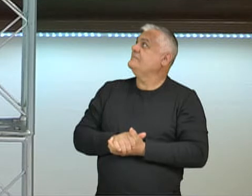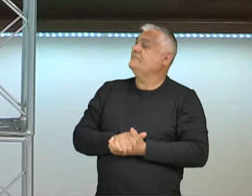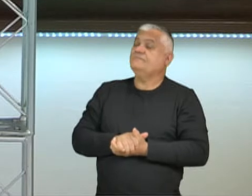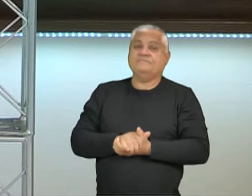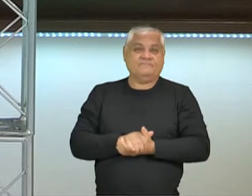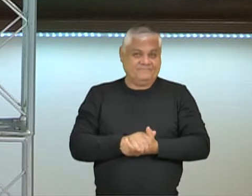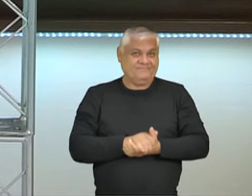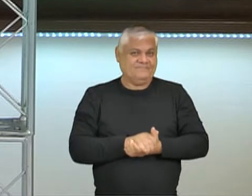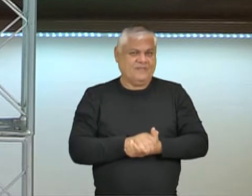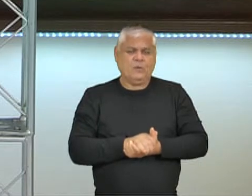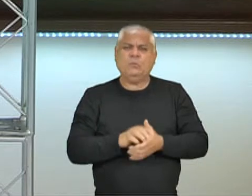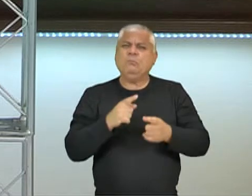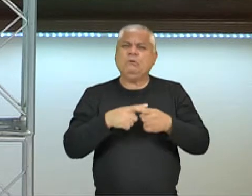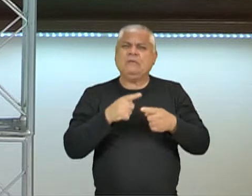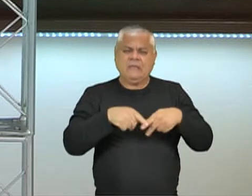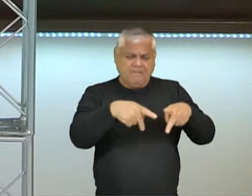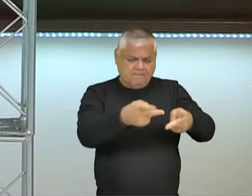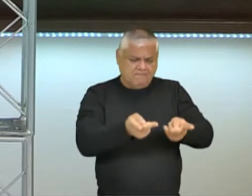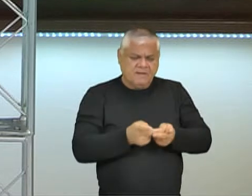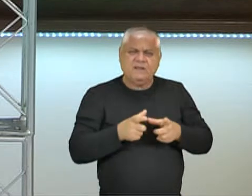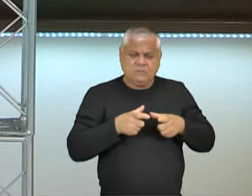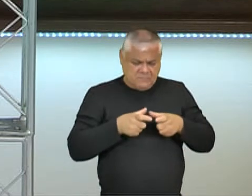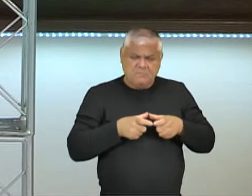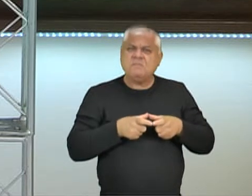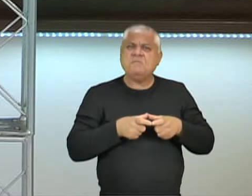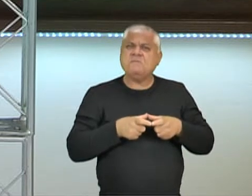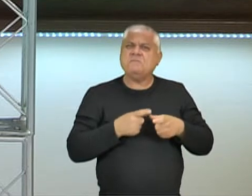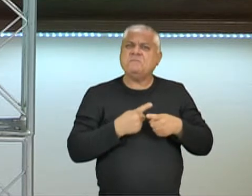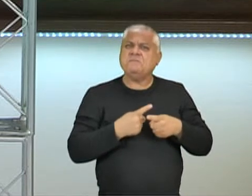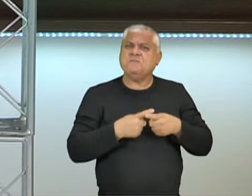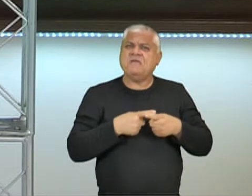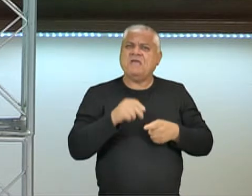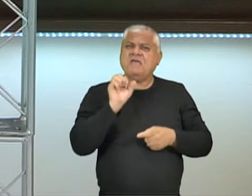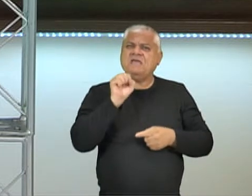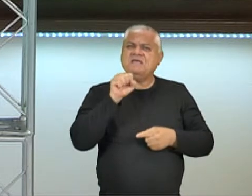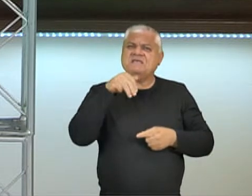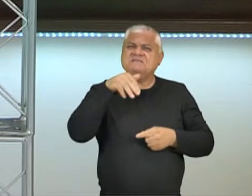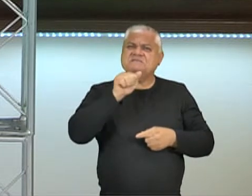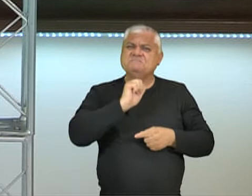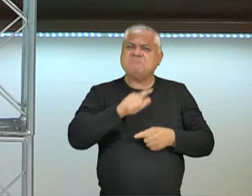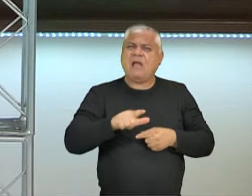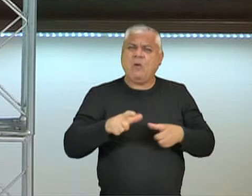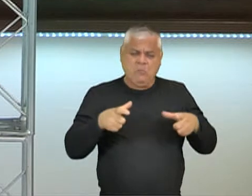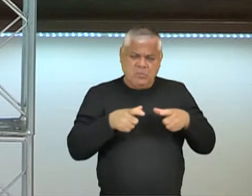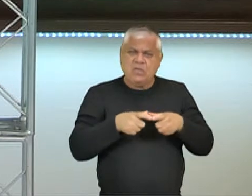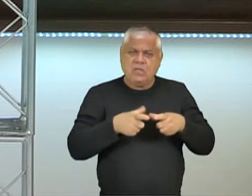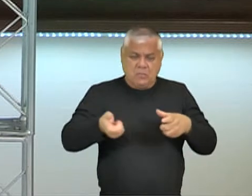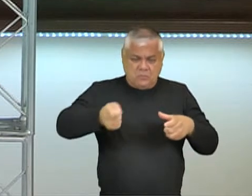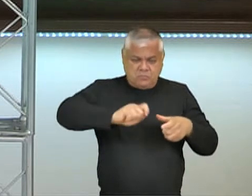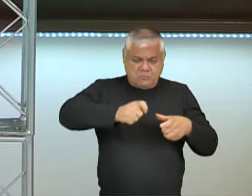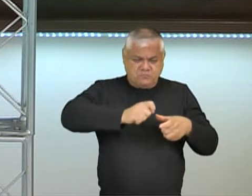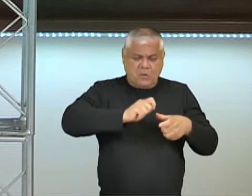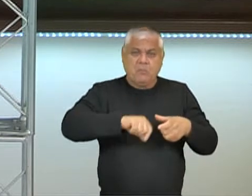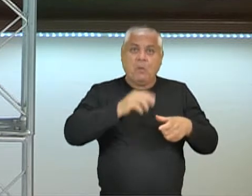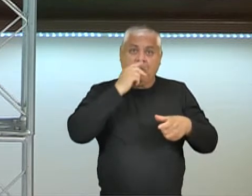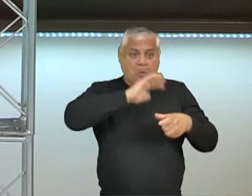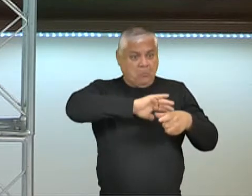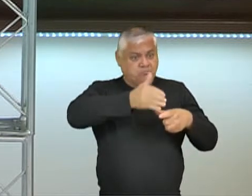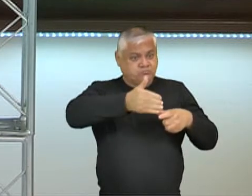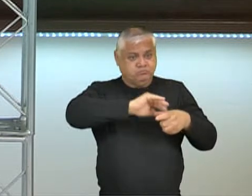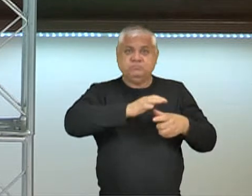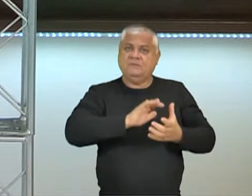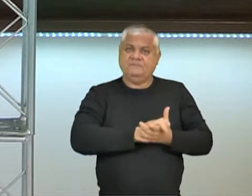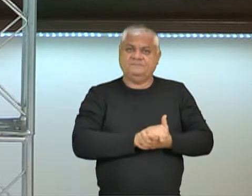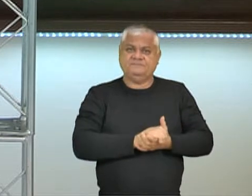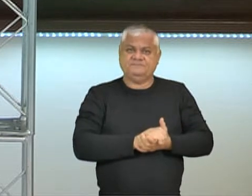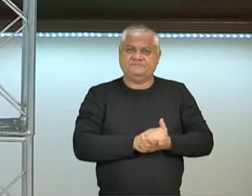Então, por que os pratinhos pequenos ali? Ela vai falando, ah, porque se é menor, parece que se você se servir, já vai ser bem amplo.